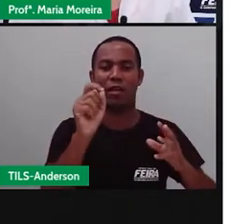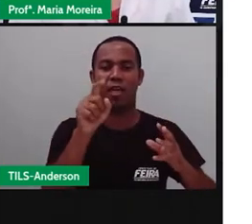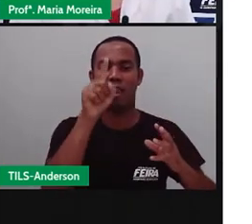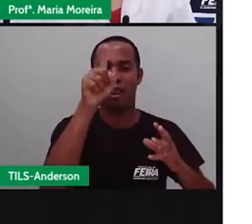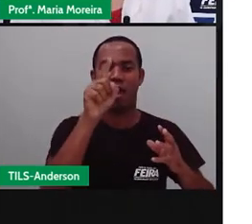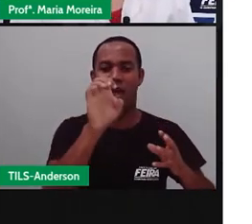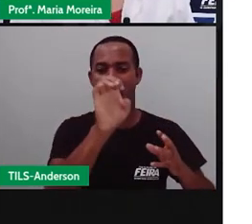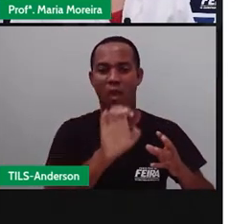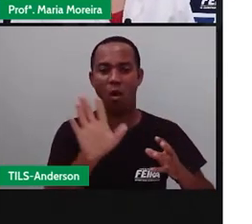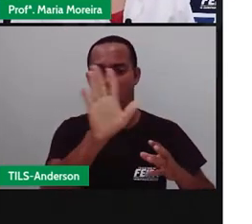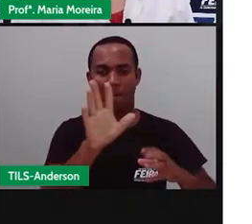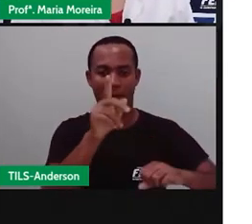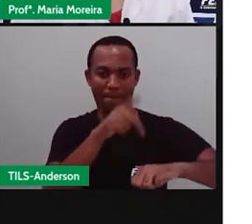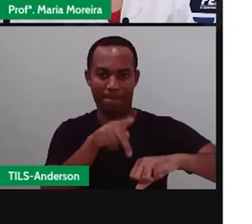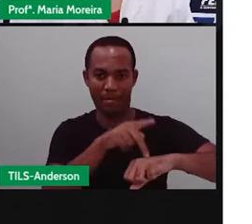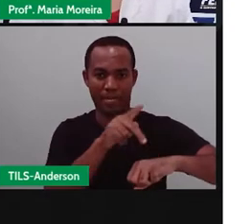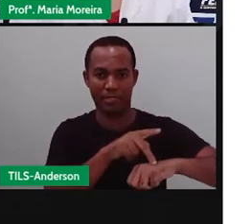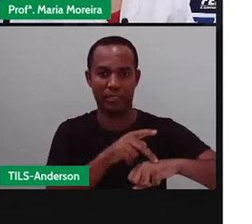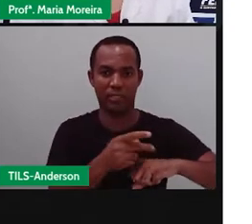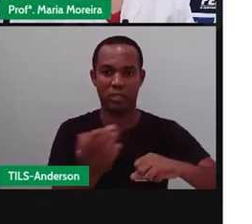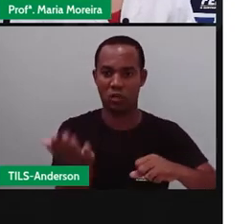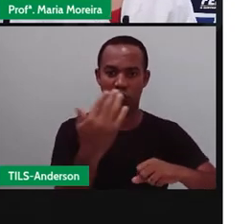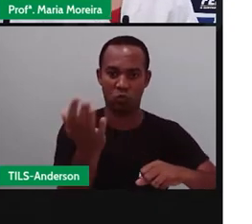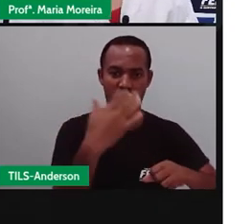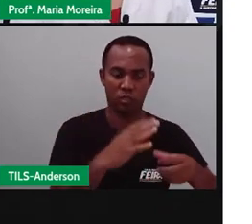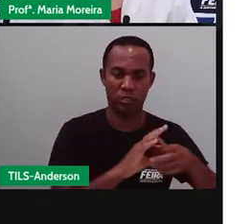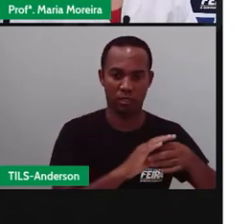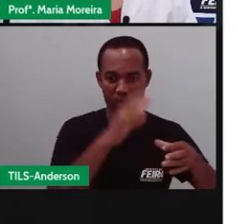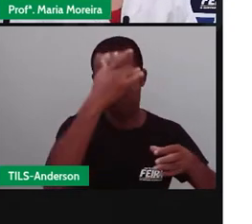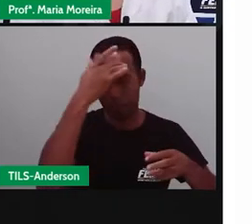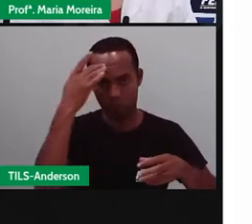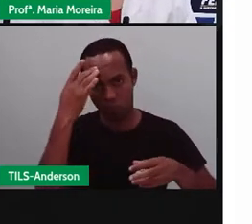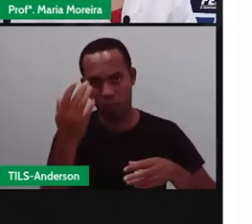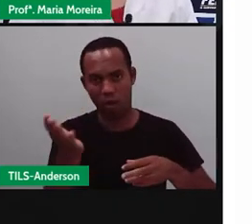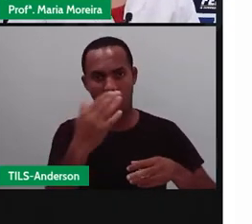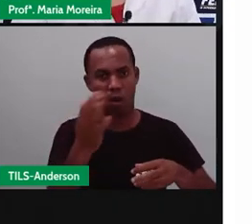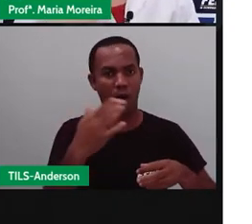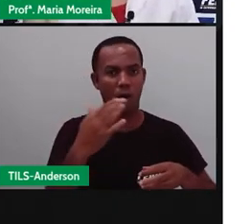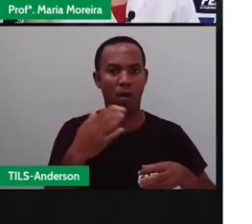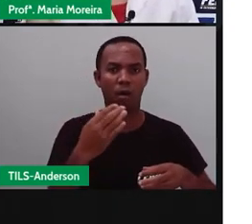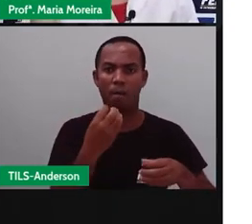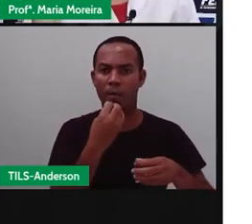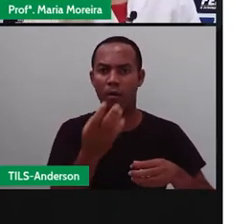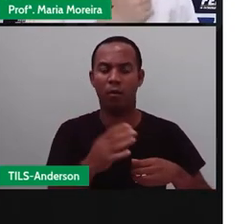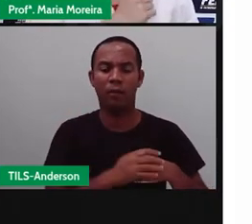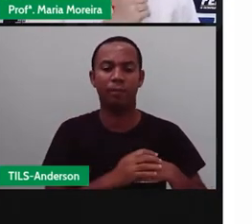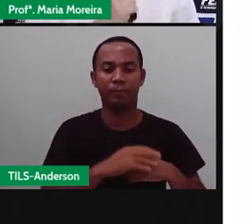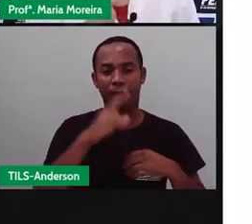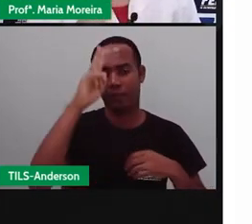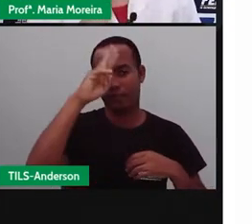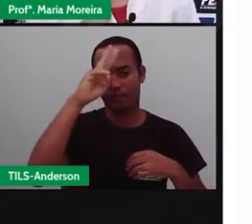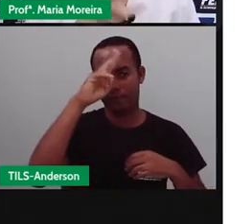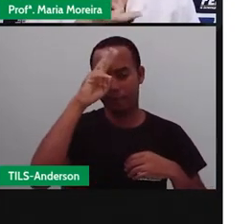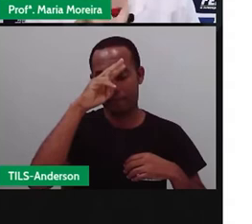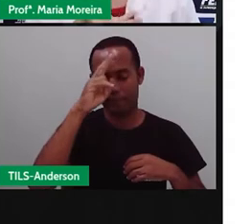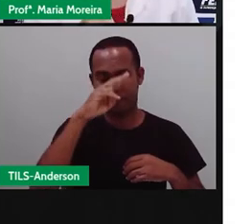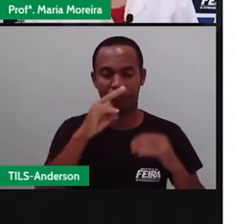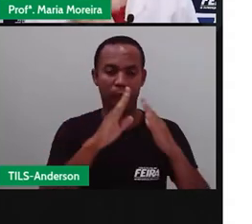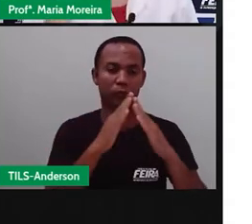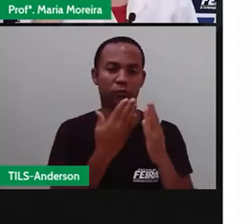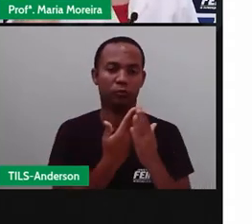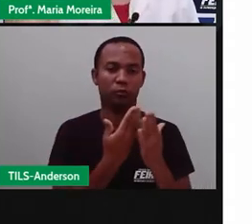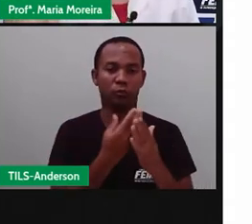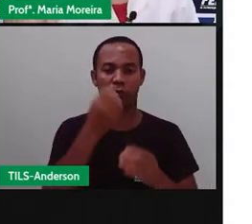E reuniam as pessoas para celebrar a fartura e a chegada da estação. vocês lembram que em uma aula, quem estava